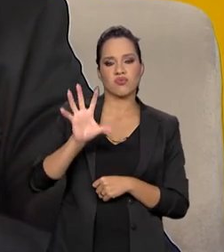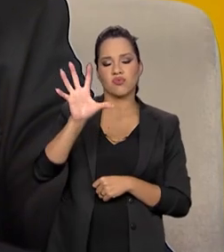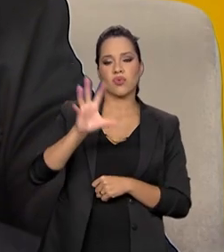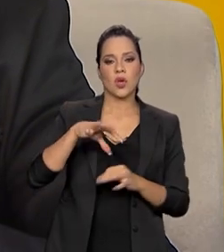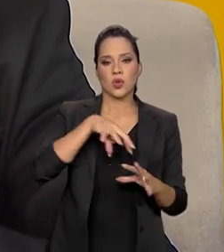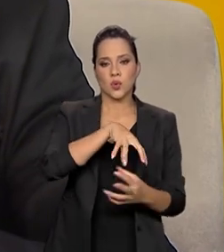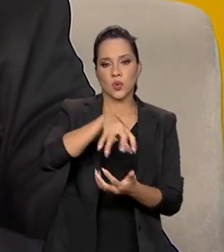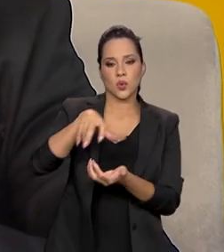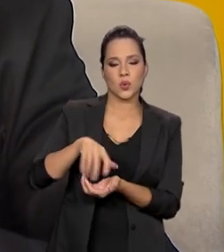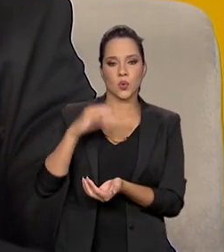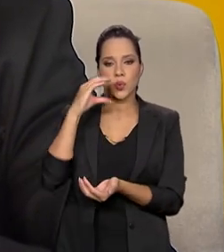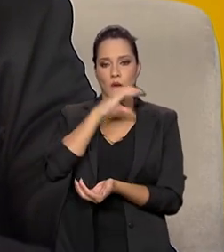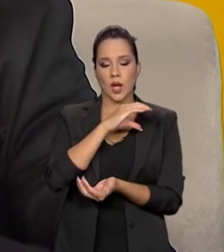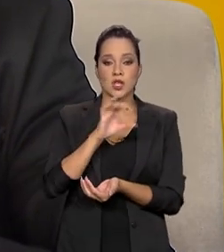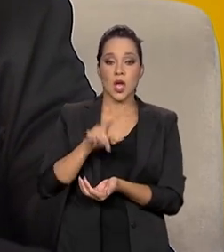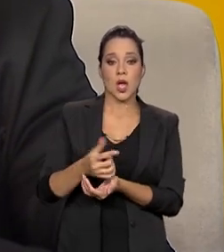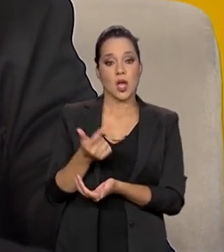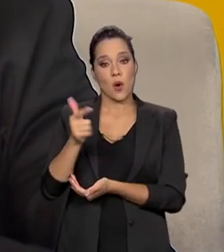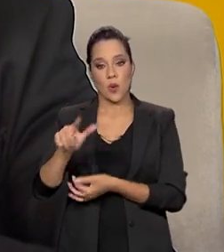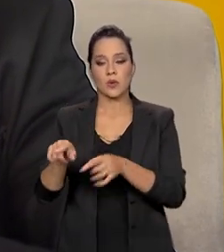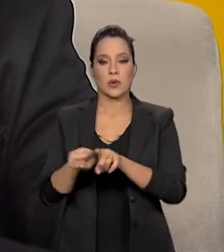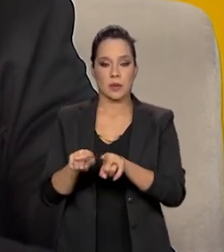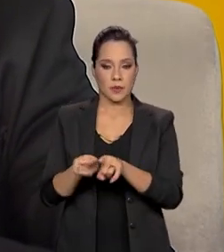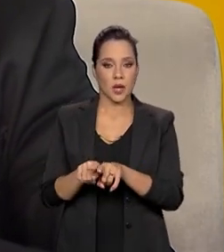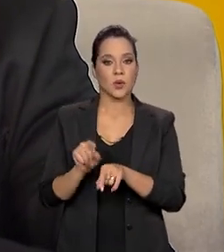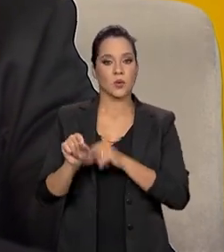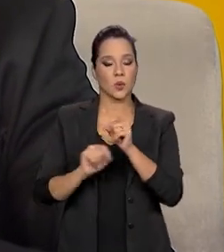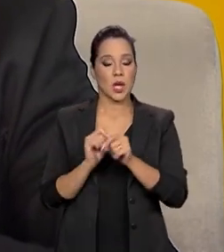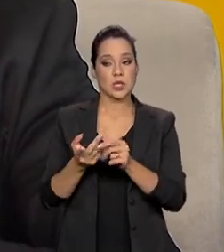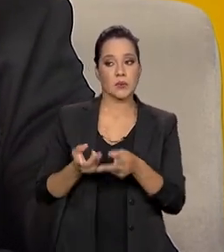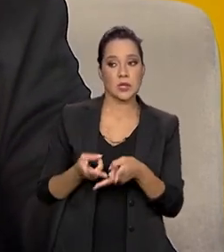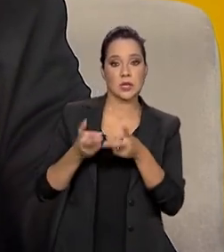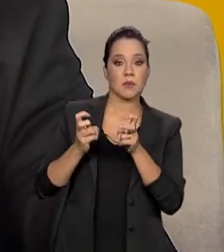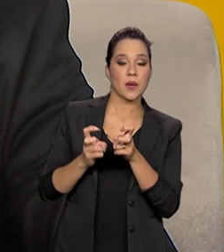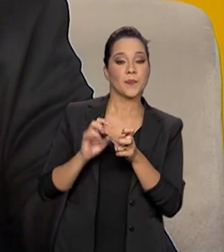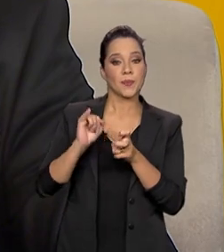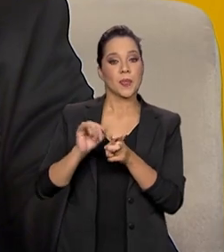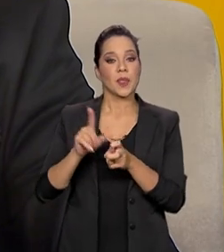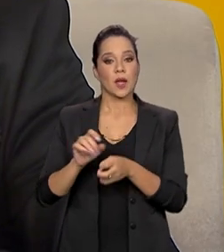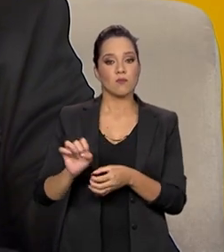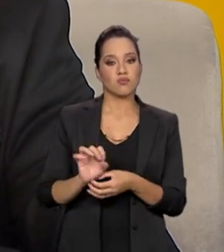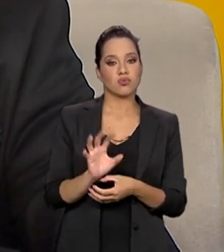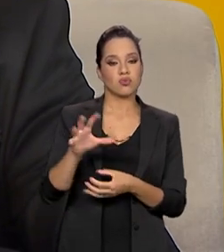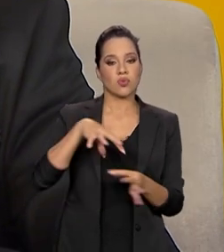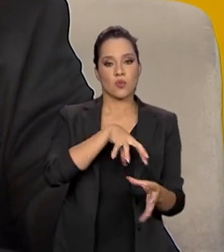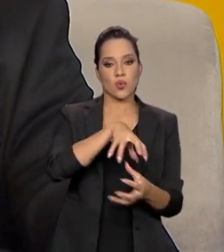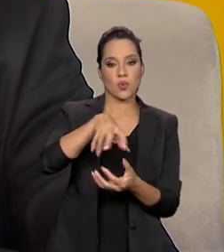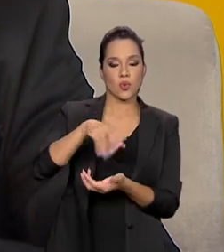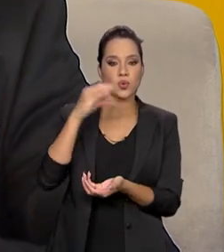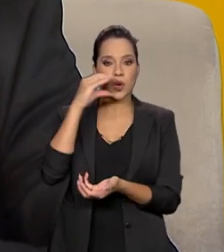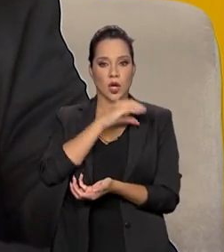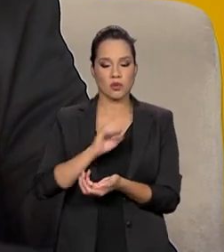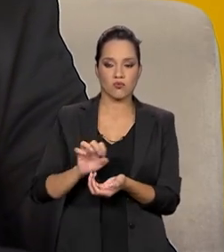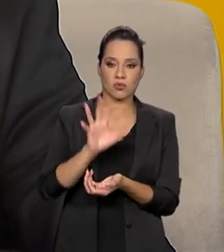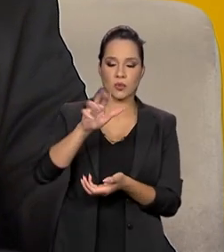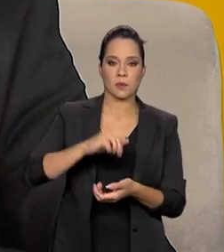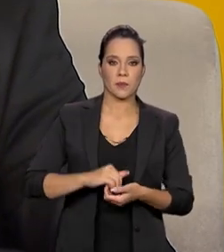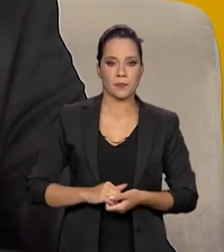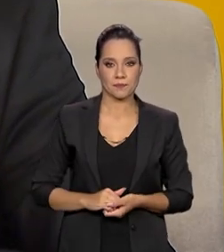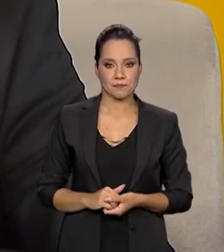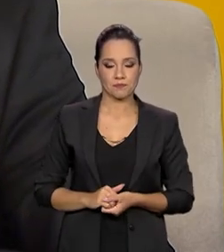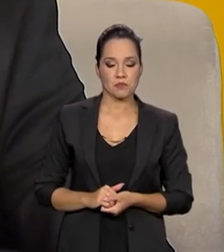estufa, que é outra forma também de se verificar essa emissão de gases do efeito estufa. E